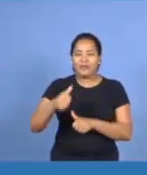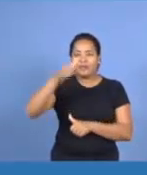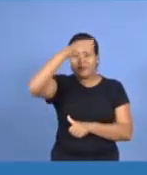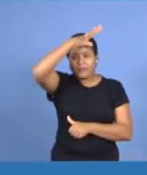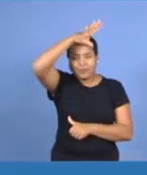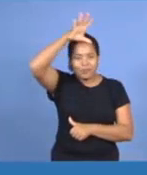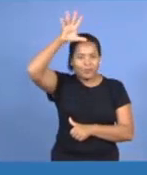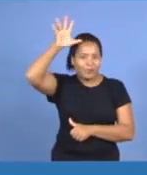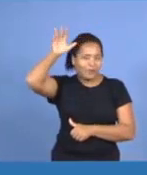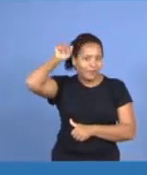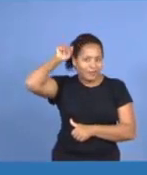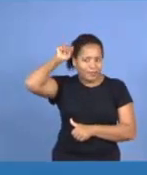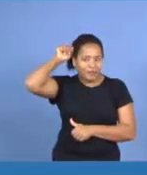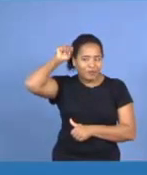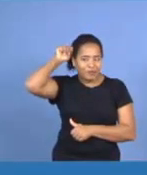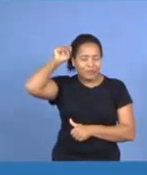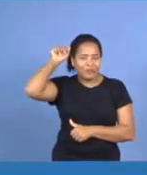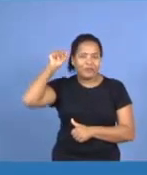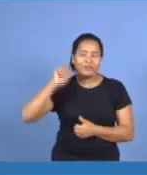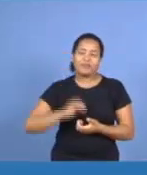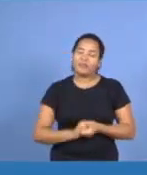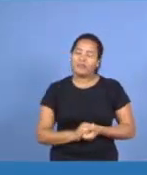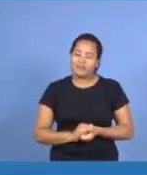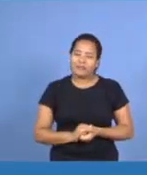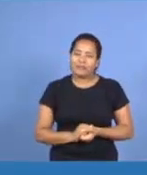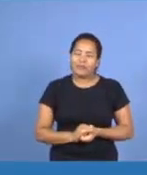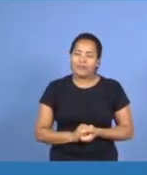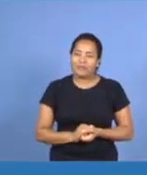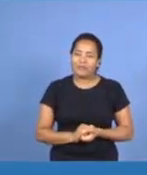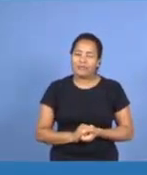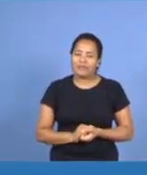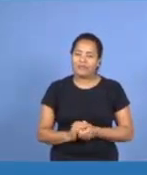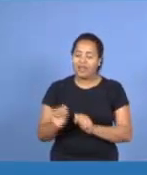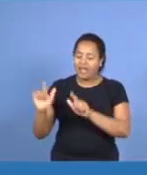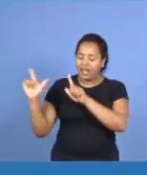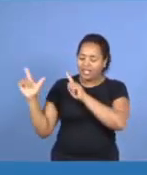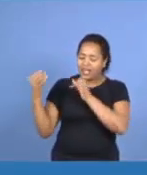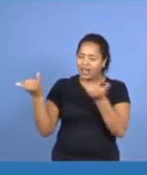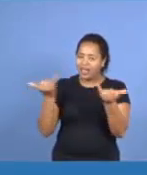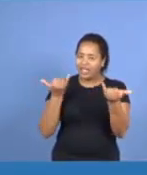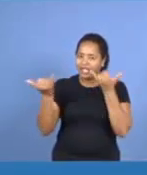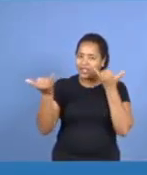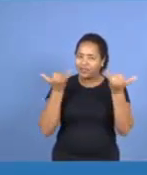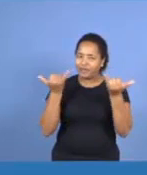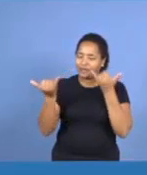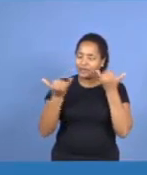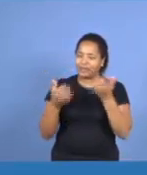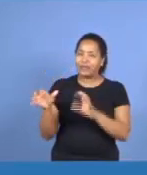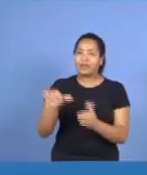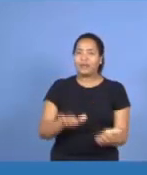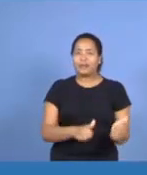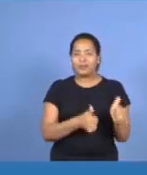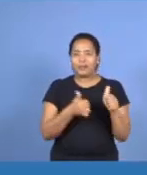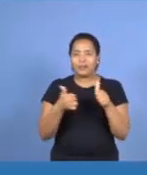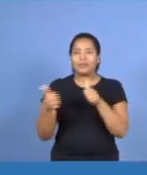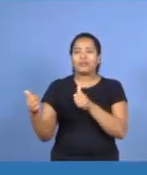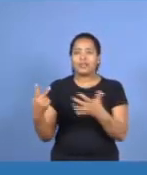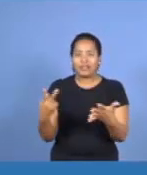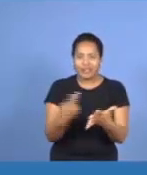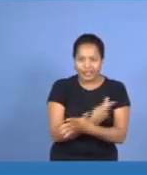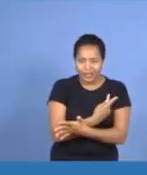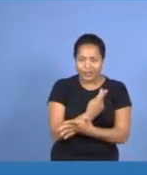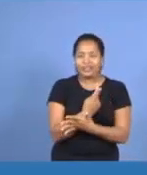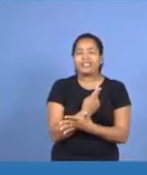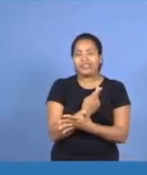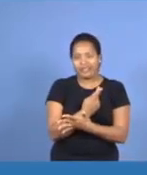Do Amazonas, então, ali está a informação dos batismos que ocorreram nesses